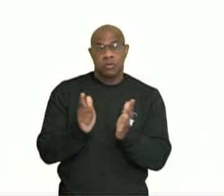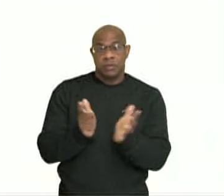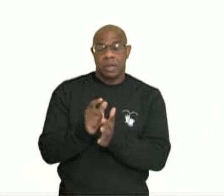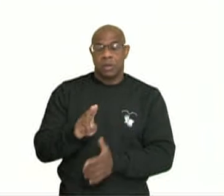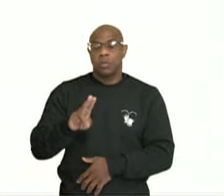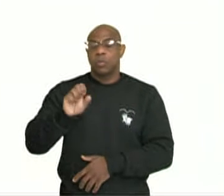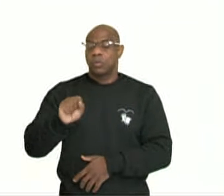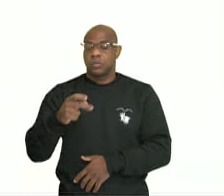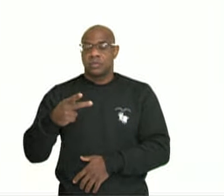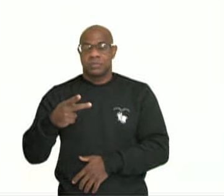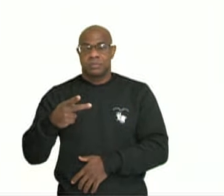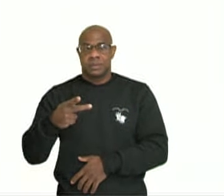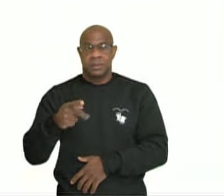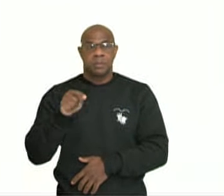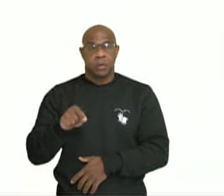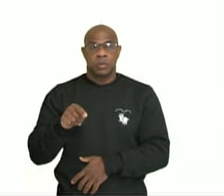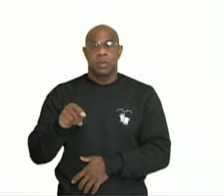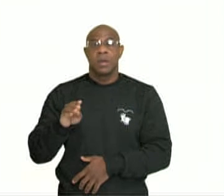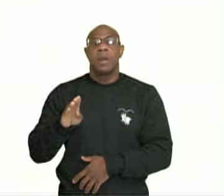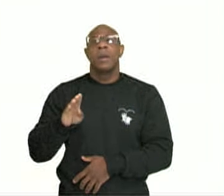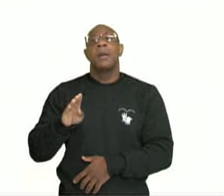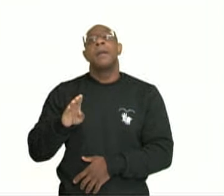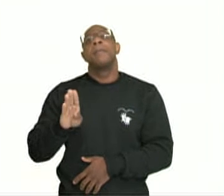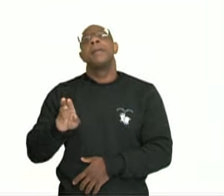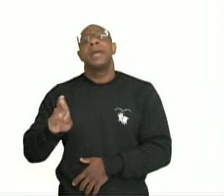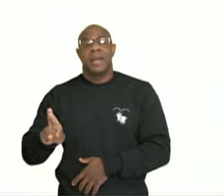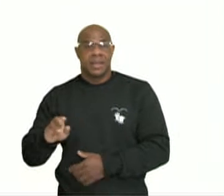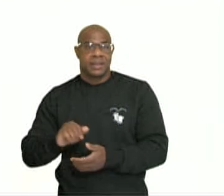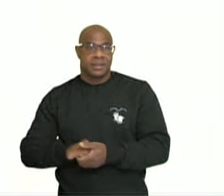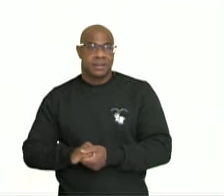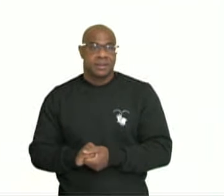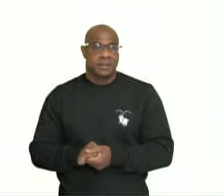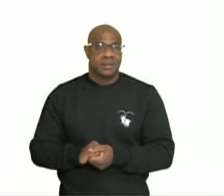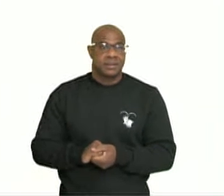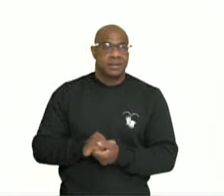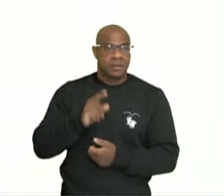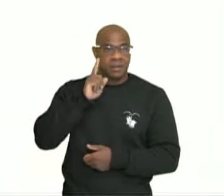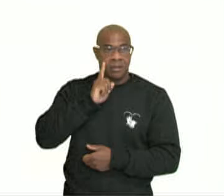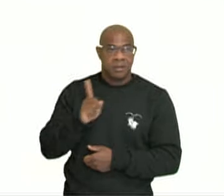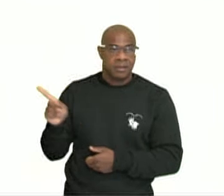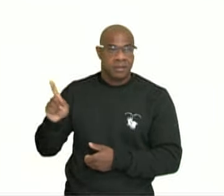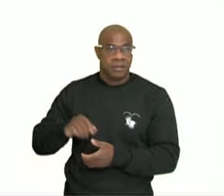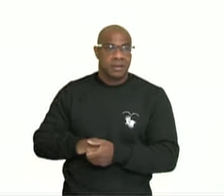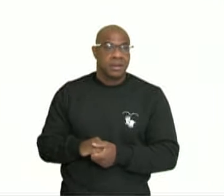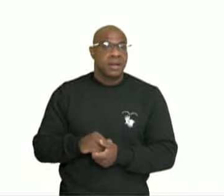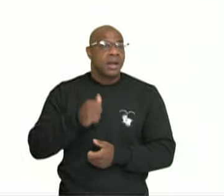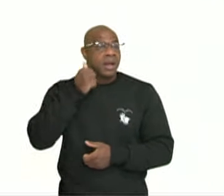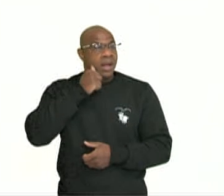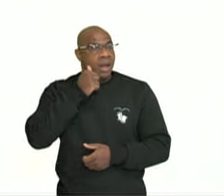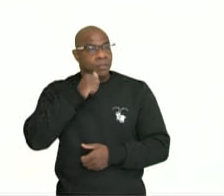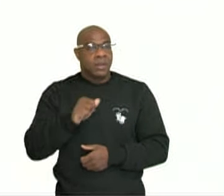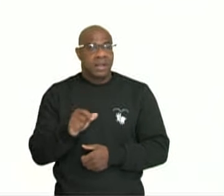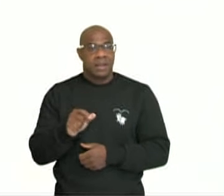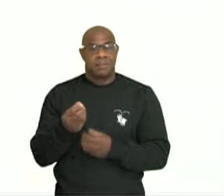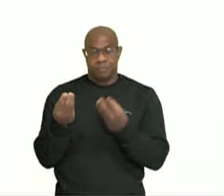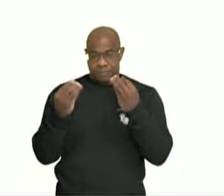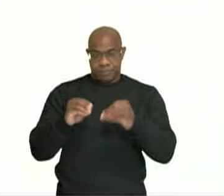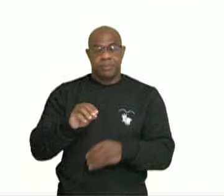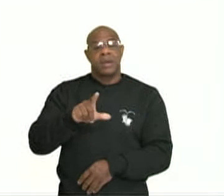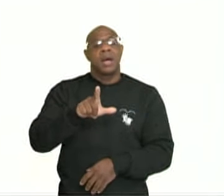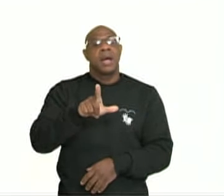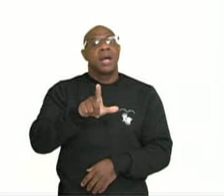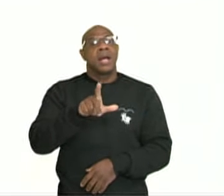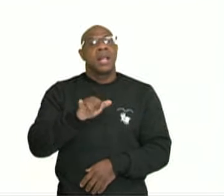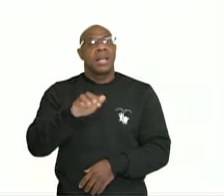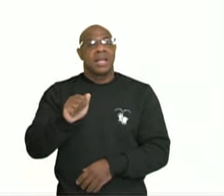JornaldaUSP.br. Autora, Leila Kiyomura. Quando foi publicada? Em 11 de